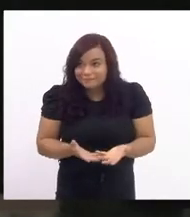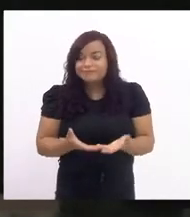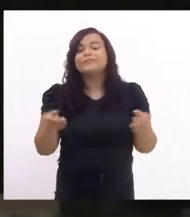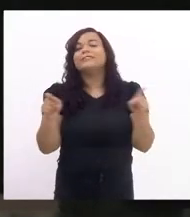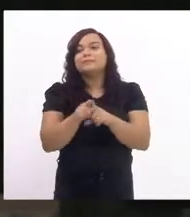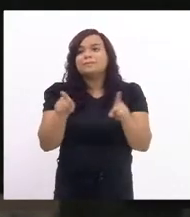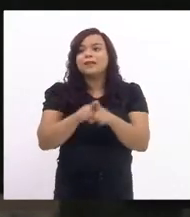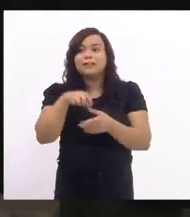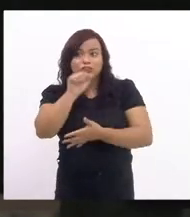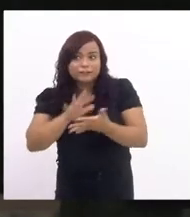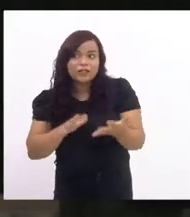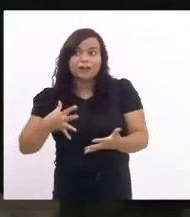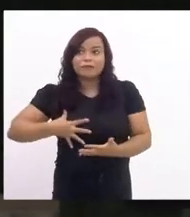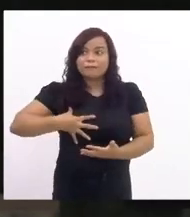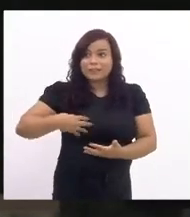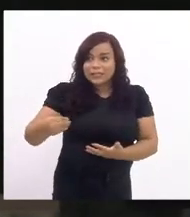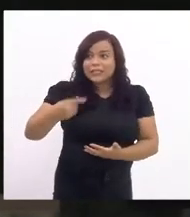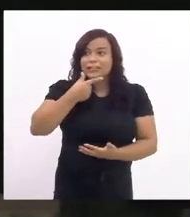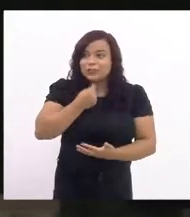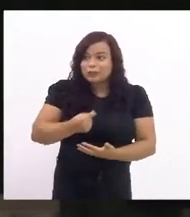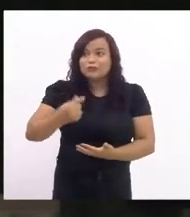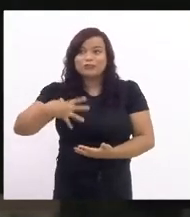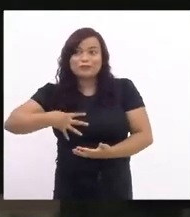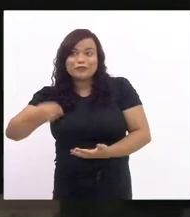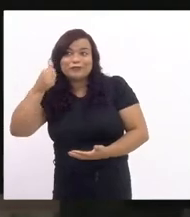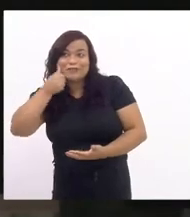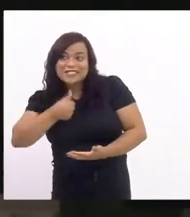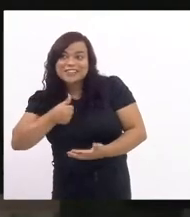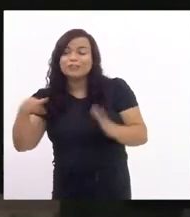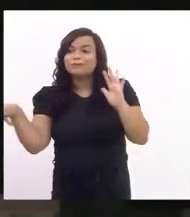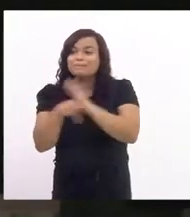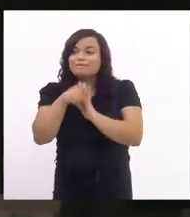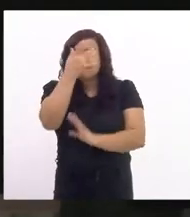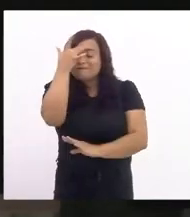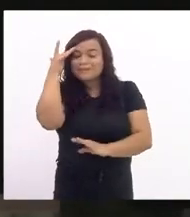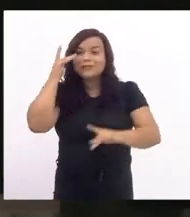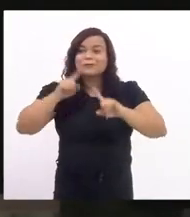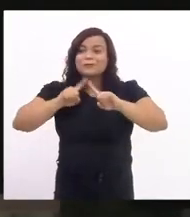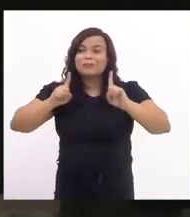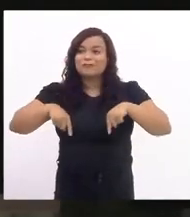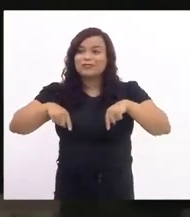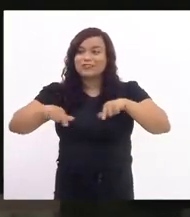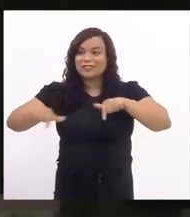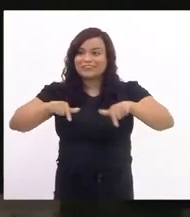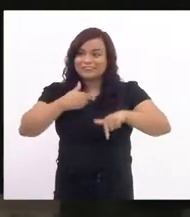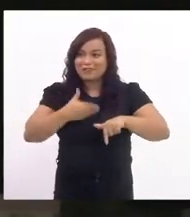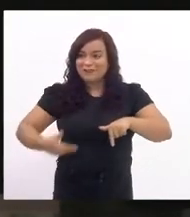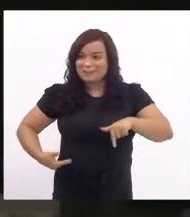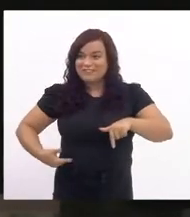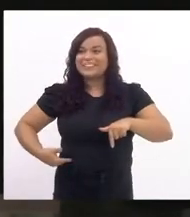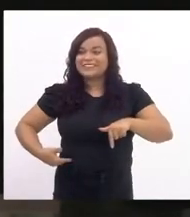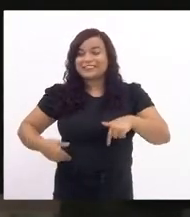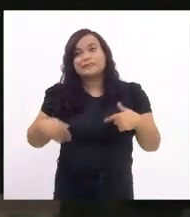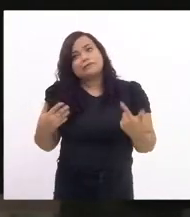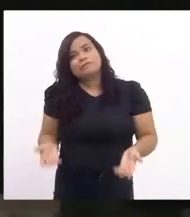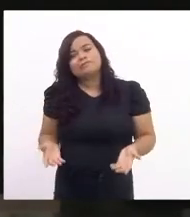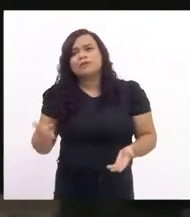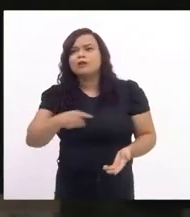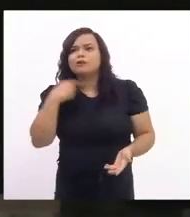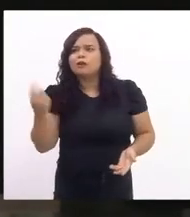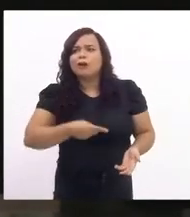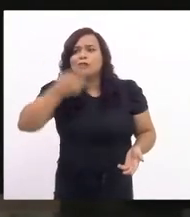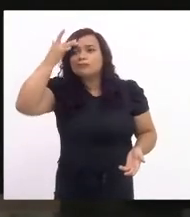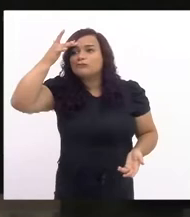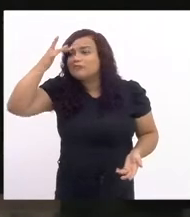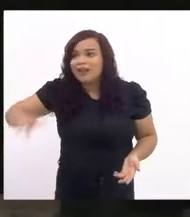para filhos para e filhas de servidores públicos e a gente não tem noção o